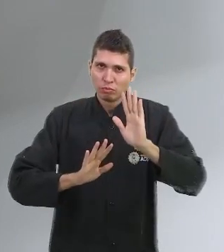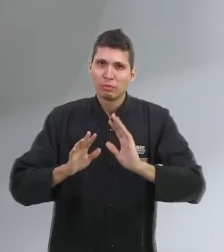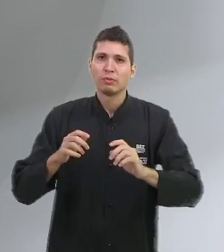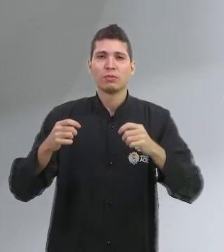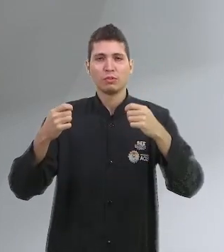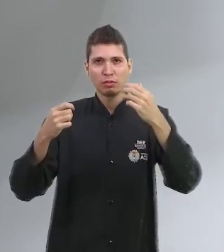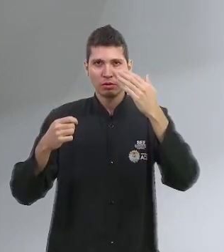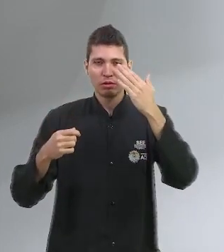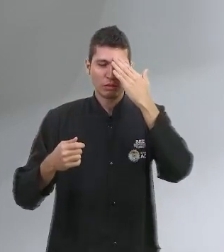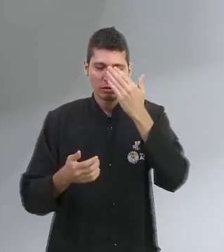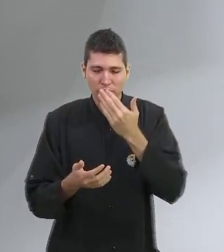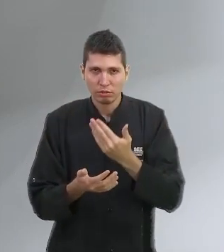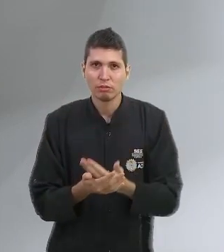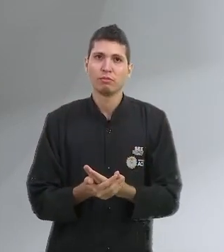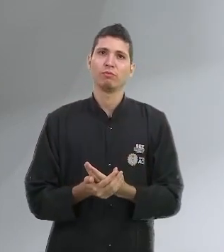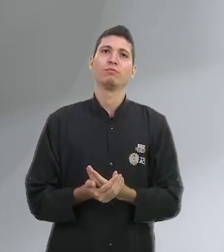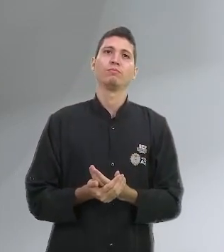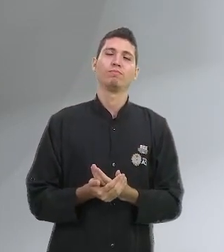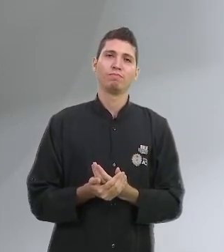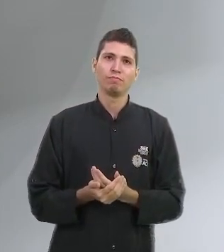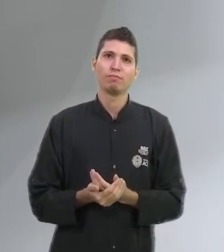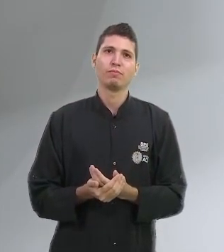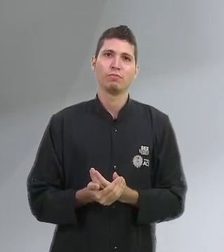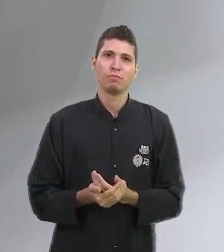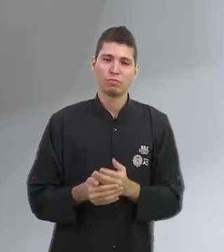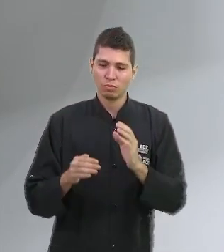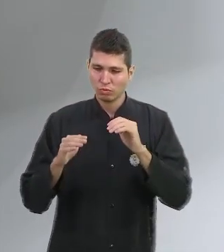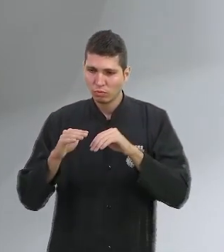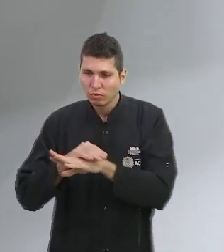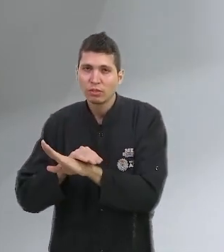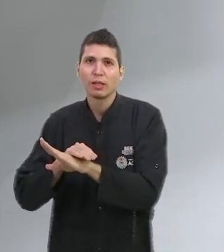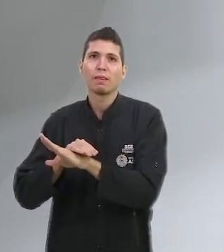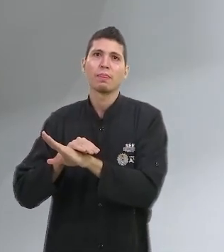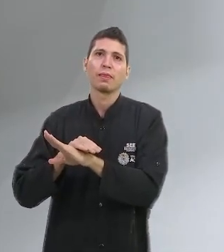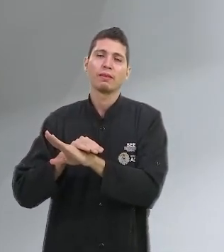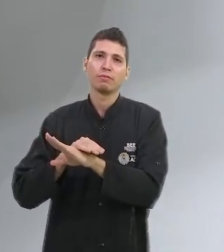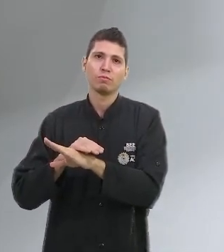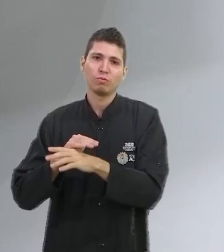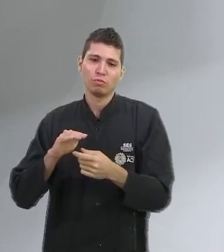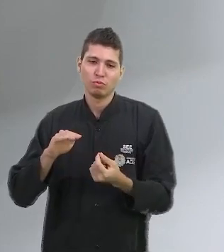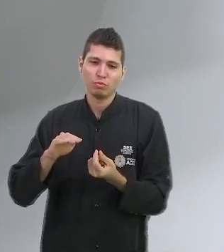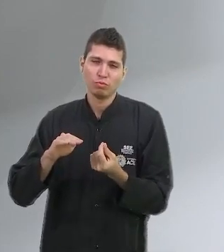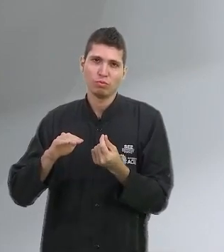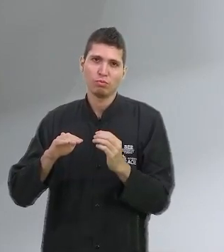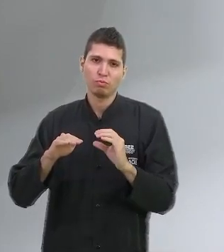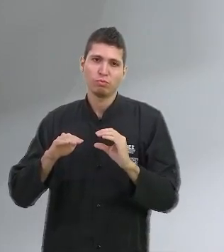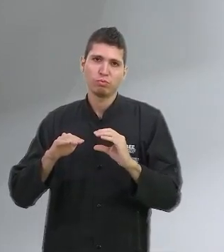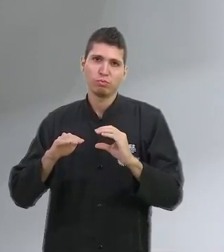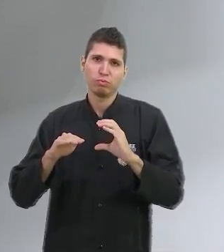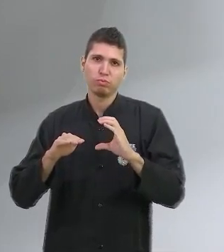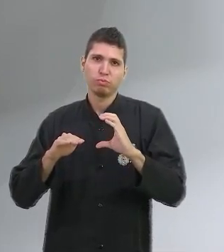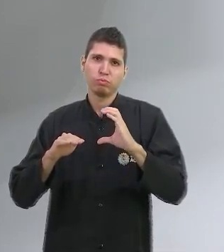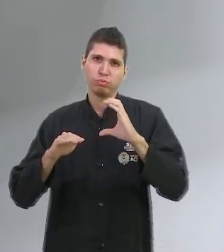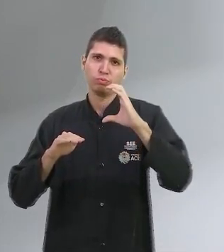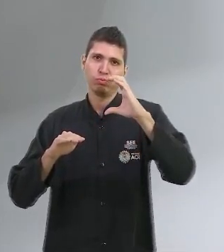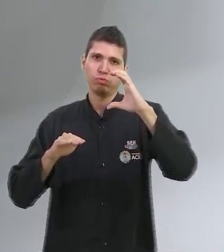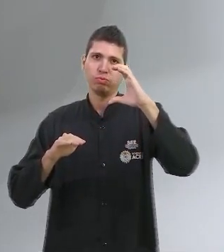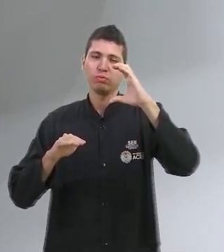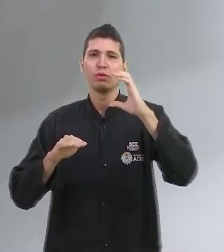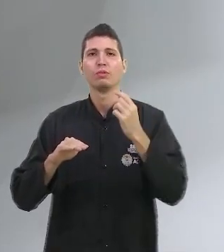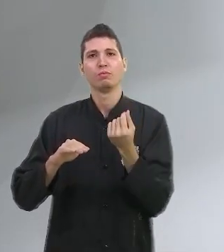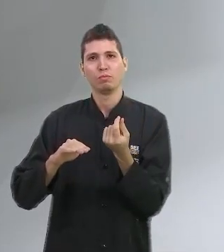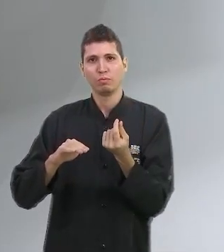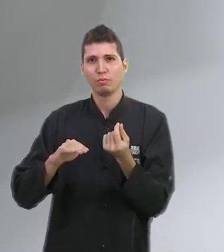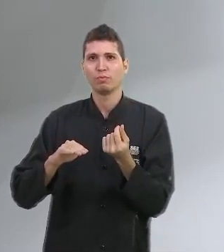poupança, rendendo pouco mais, rendendo de forma segura. Nós vamos ver nas próximas aulas que